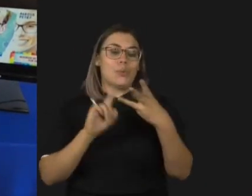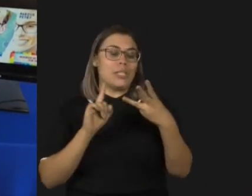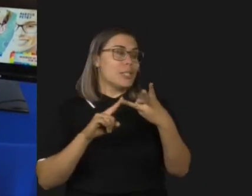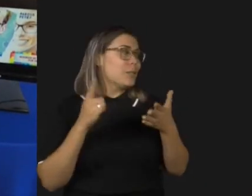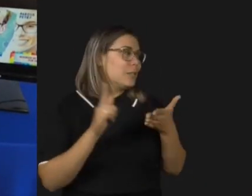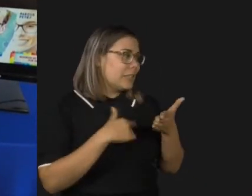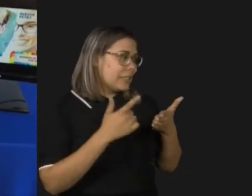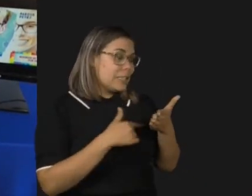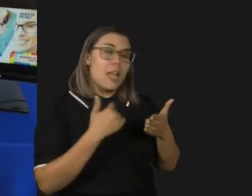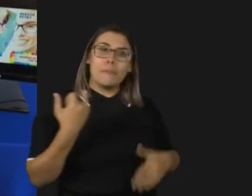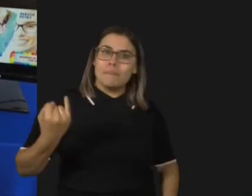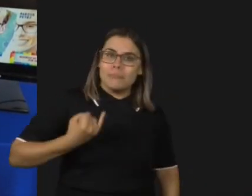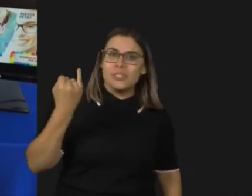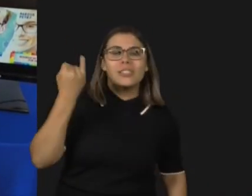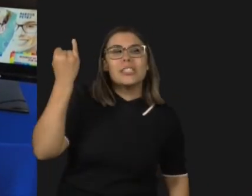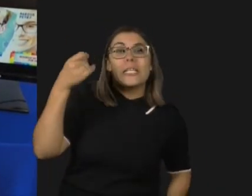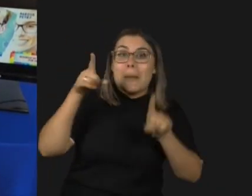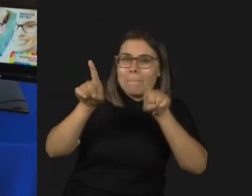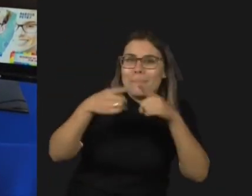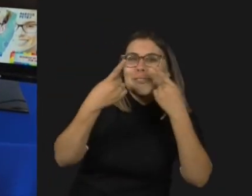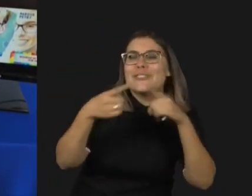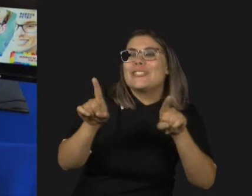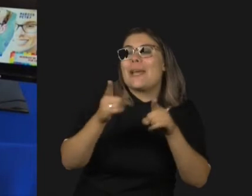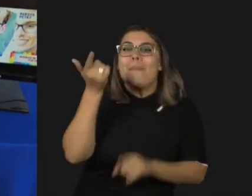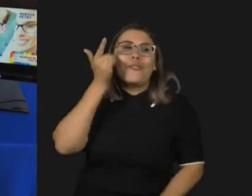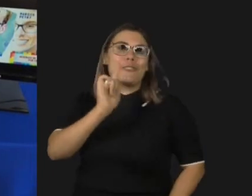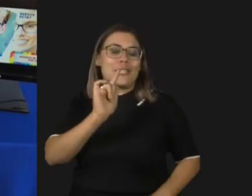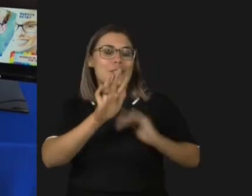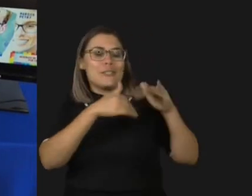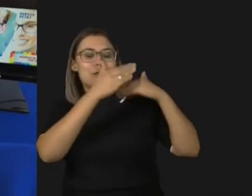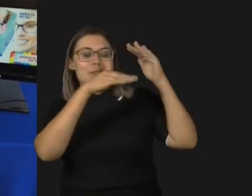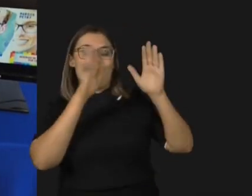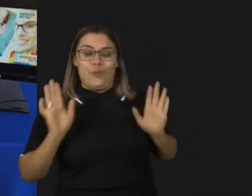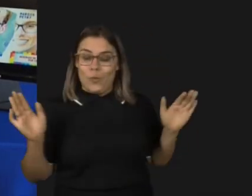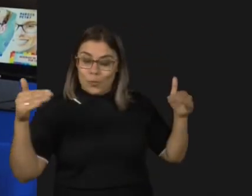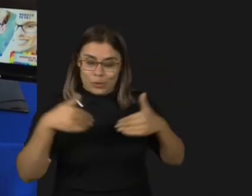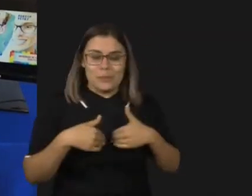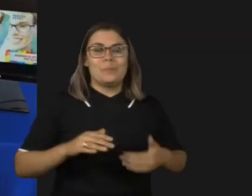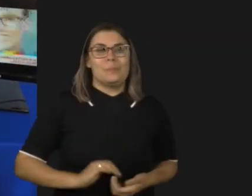livro fala da importância da música para desenvolver a inteligência de um autista